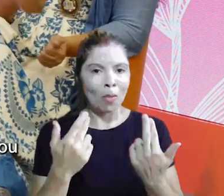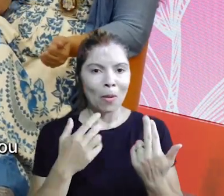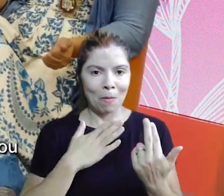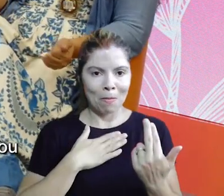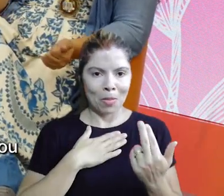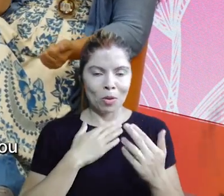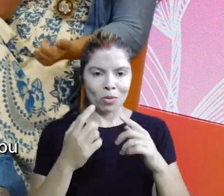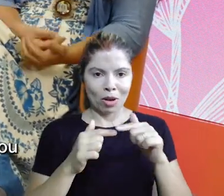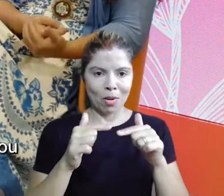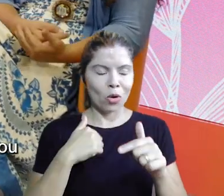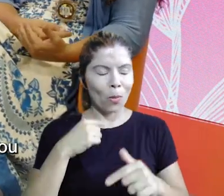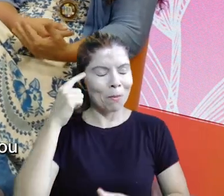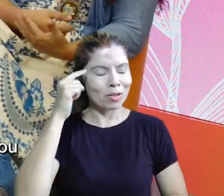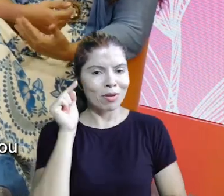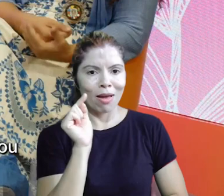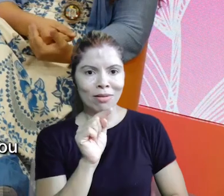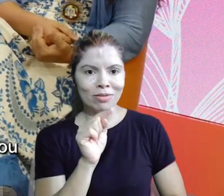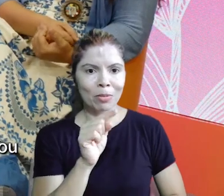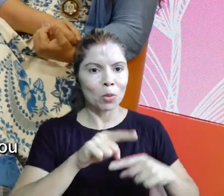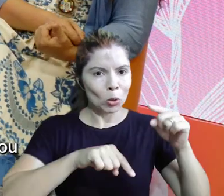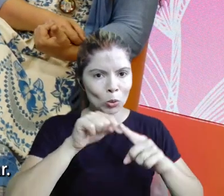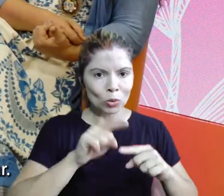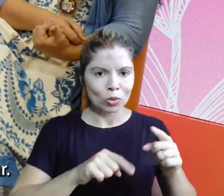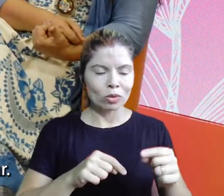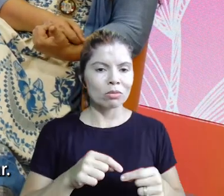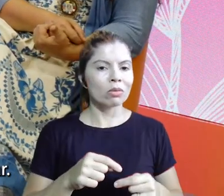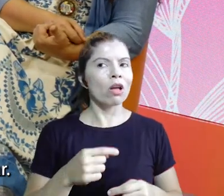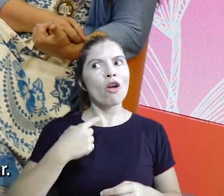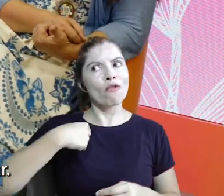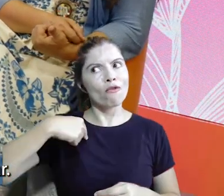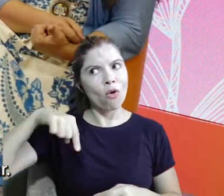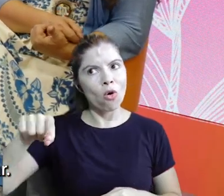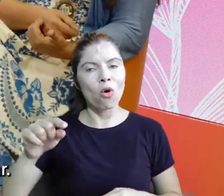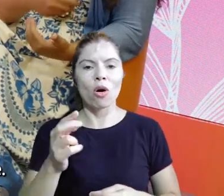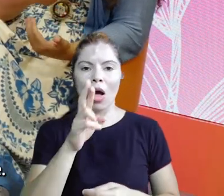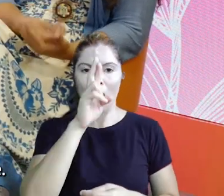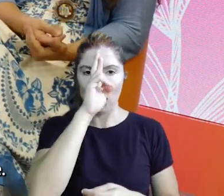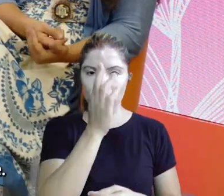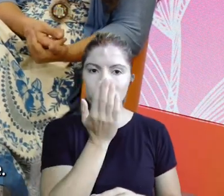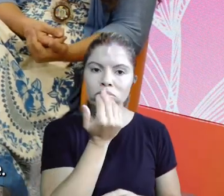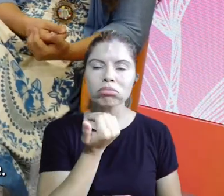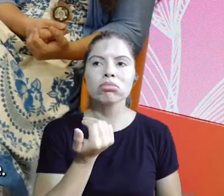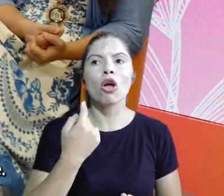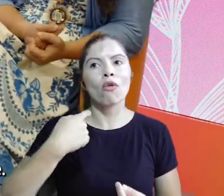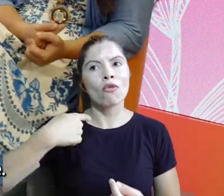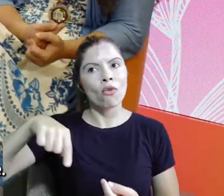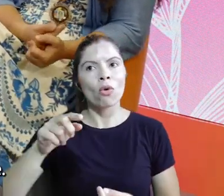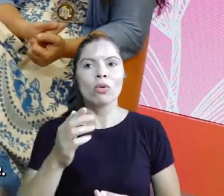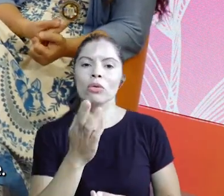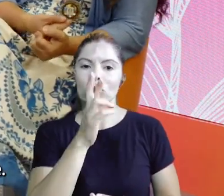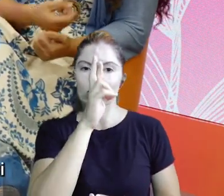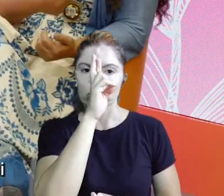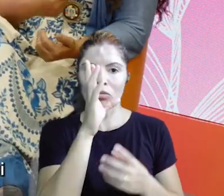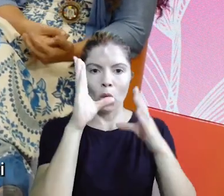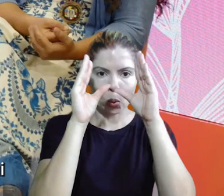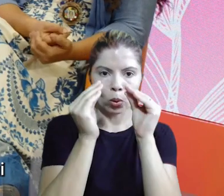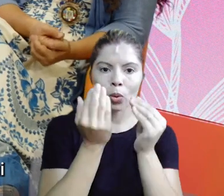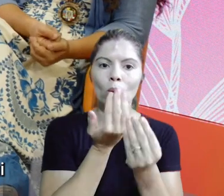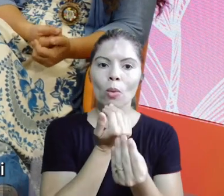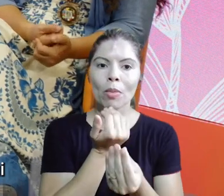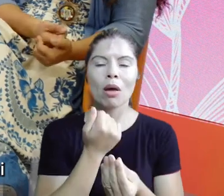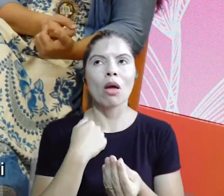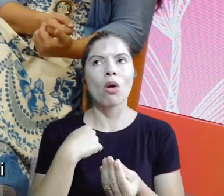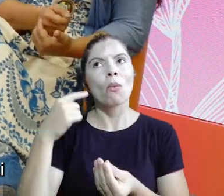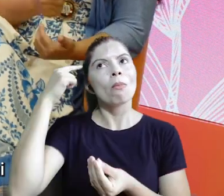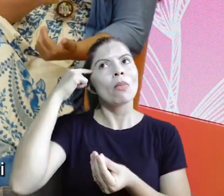palmito. Quando eu vou almoçar, quando eu vou jantar, a gente pode estar em qualquer lugar, eu compro um prato diferente e aí eu já penso